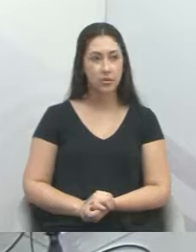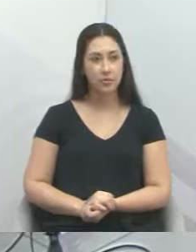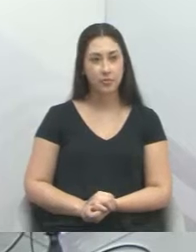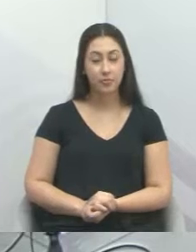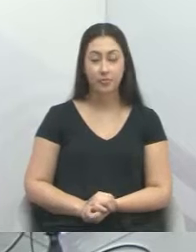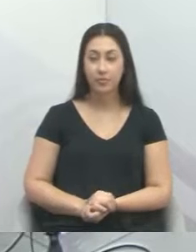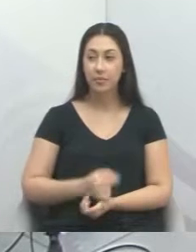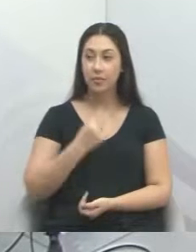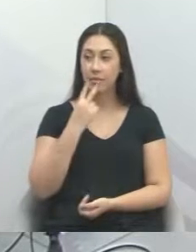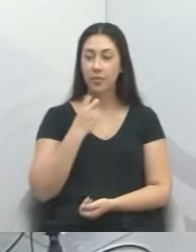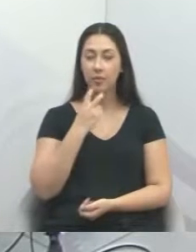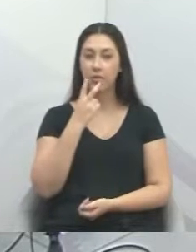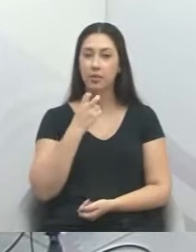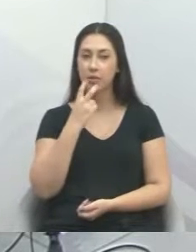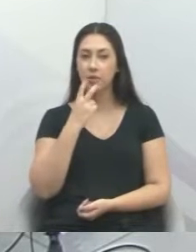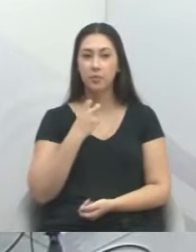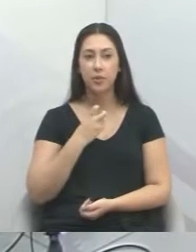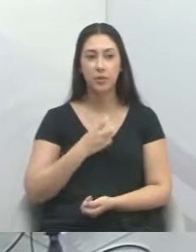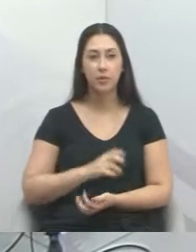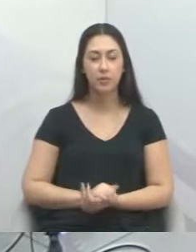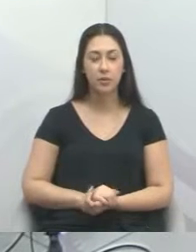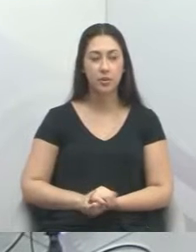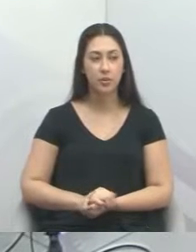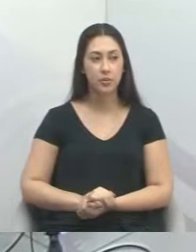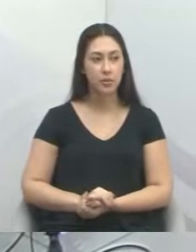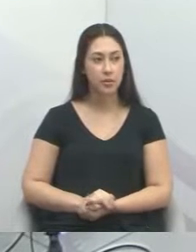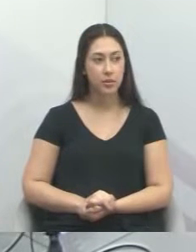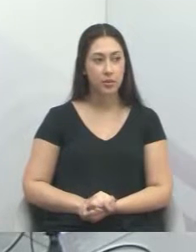O Almir do Parque Minha Lua, Democratas.